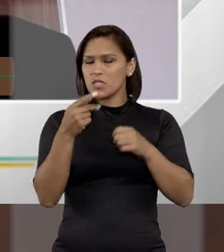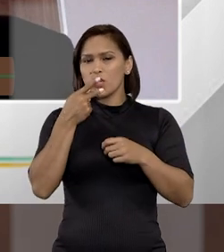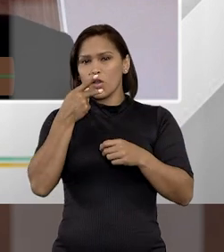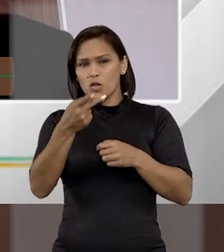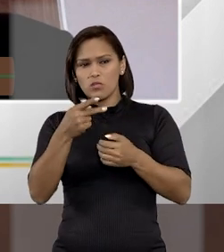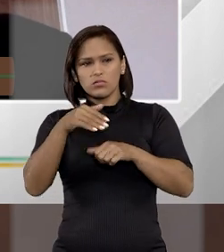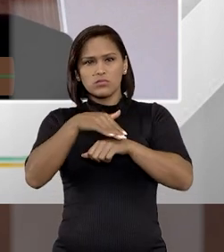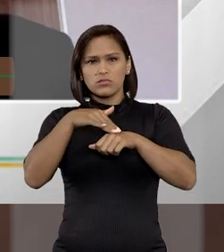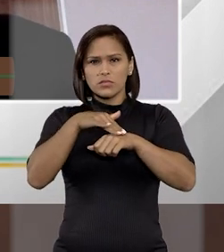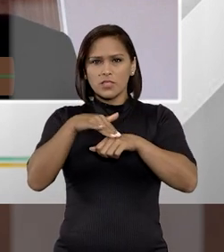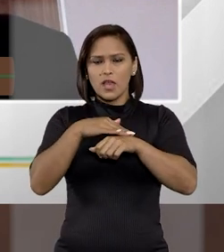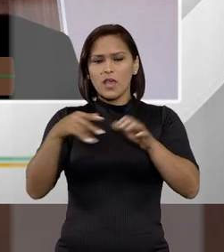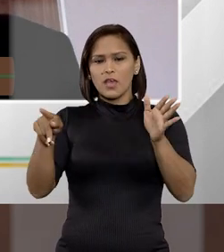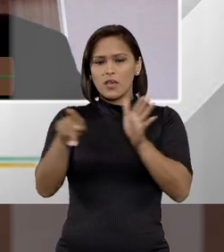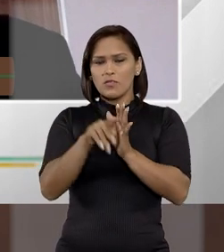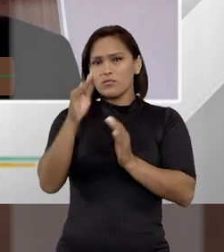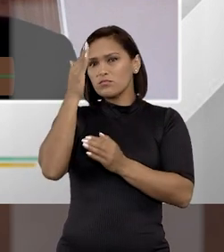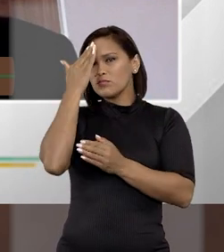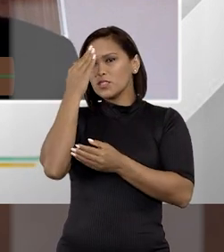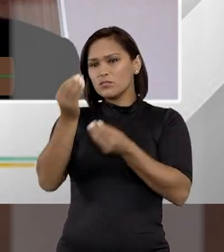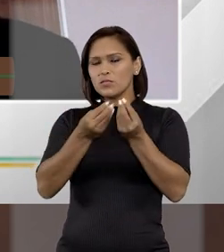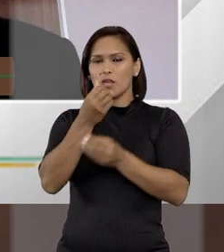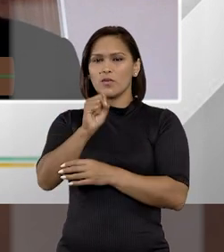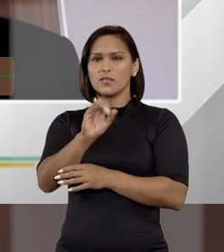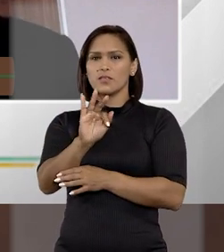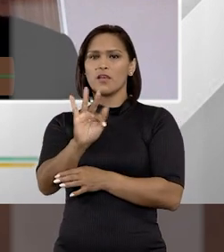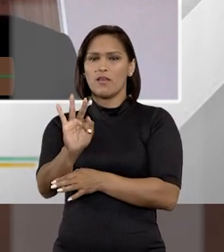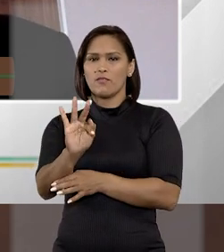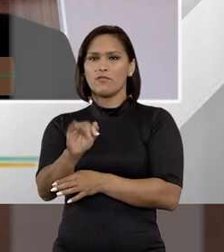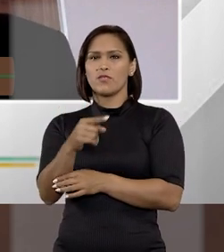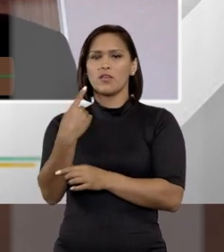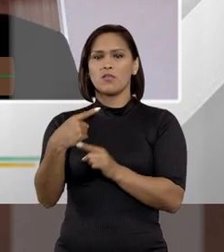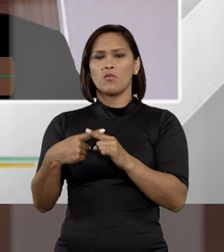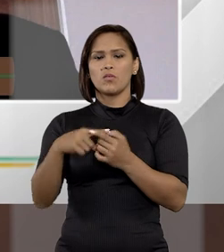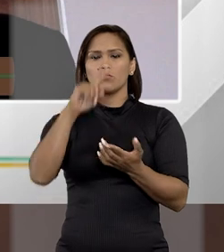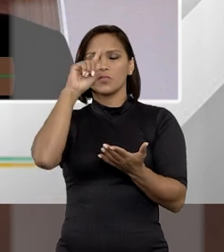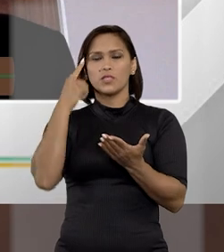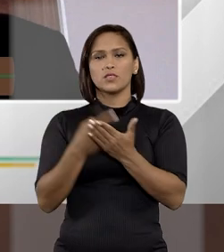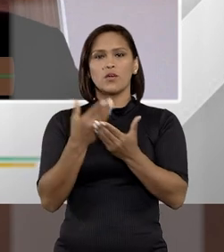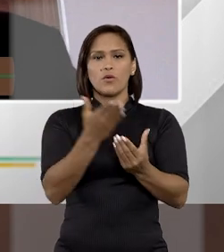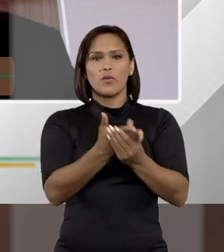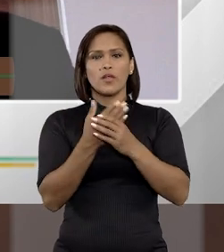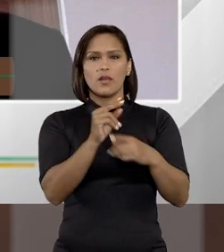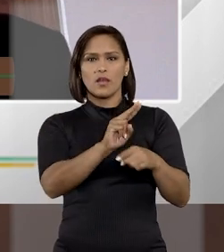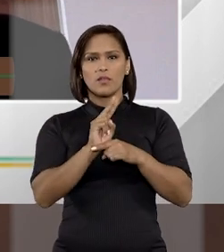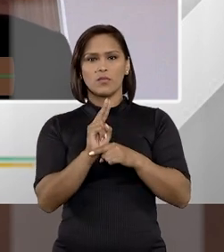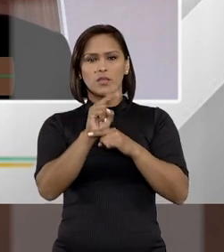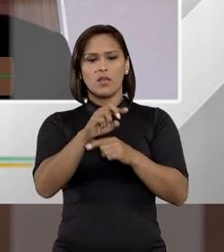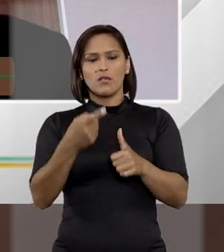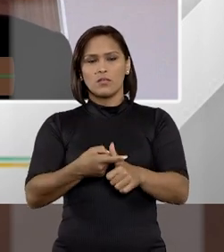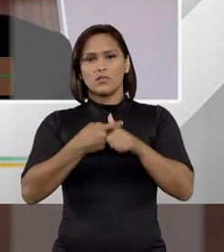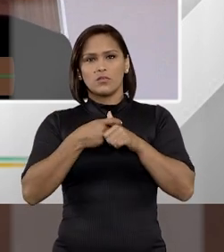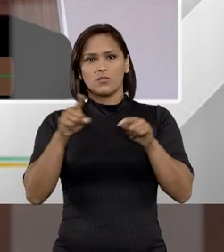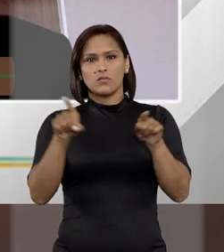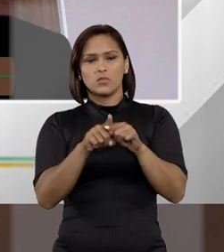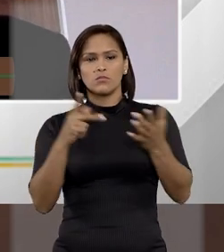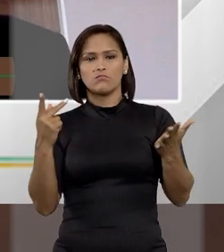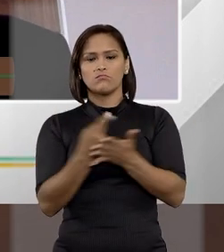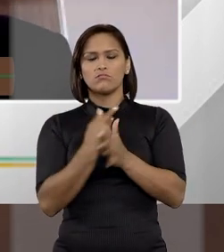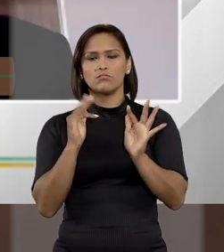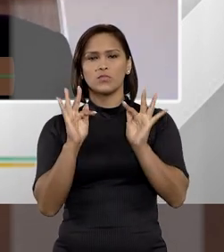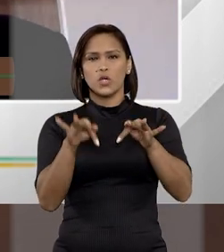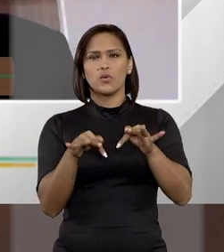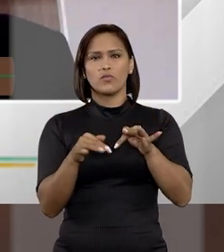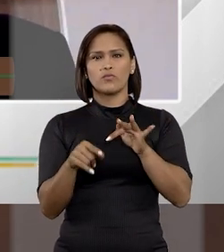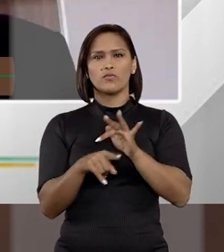abordar aqui e que foi entendido aí pelo Supremo Tribunal Federal, numa questão, uma decisão liminar, uma suspensão, então, que